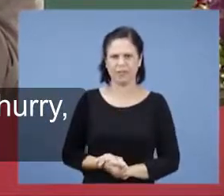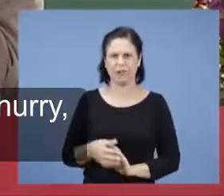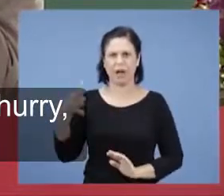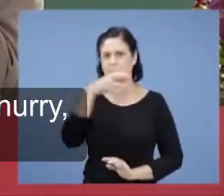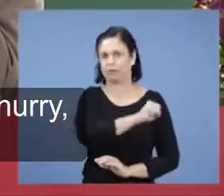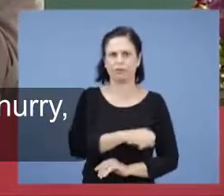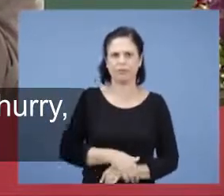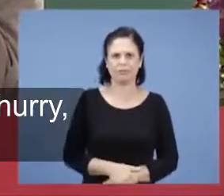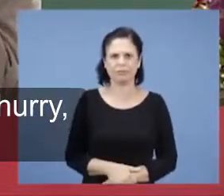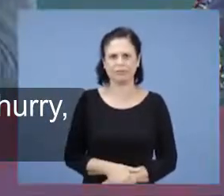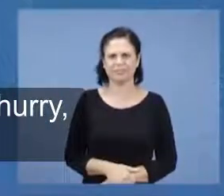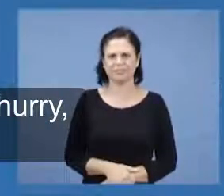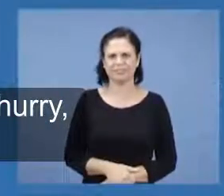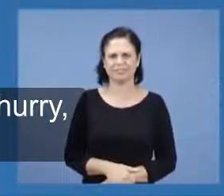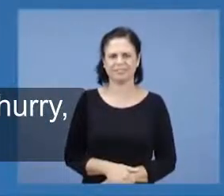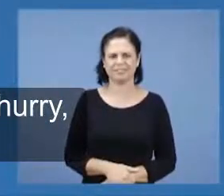hein?